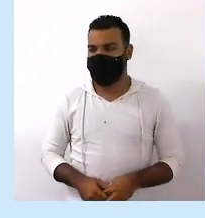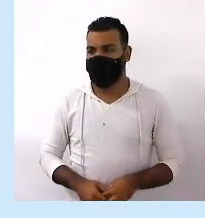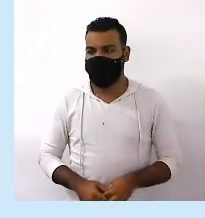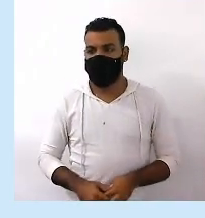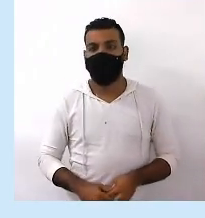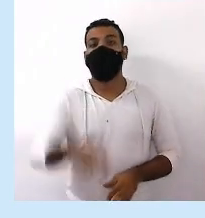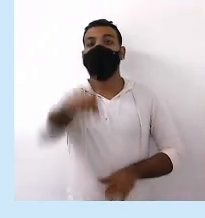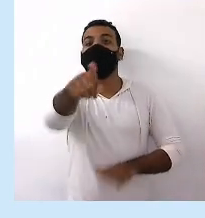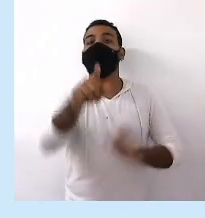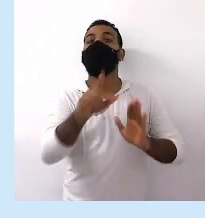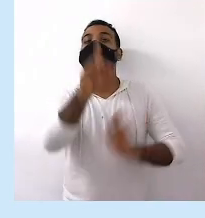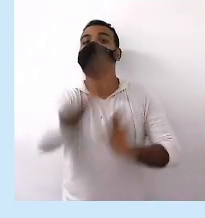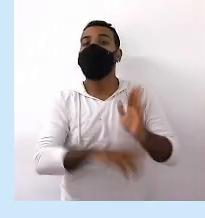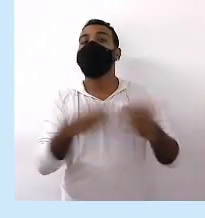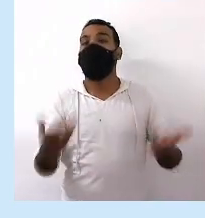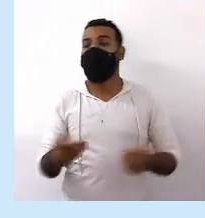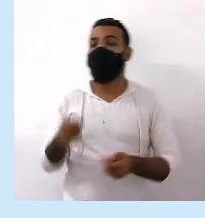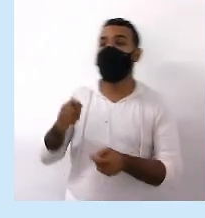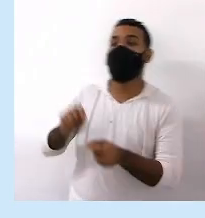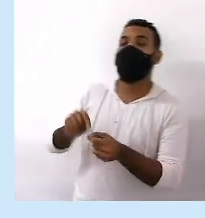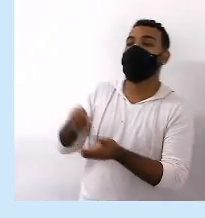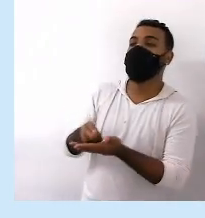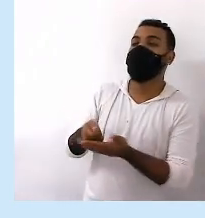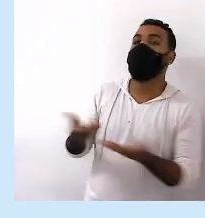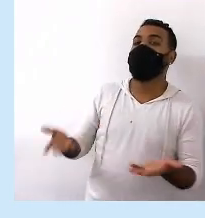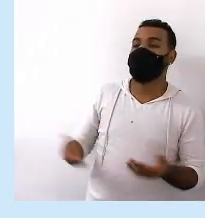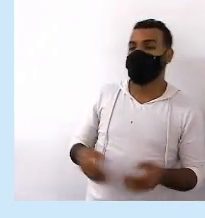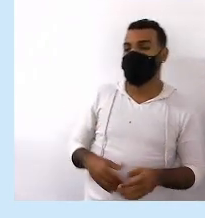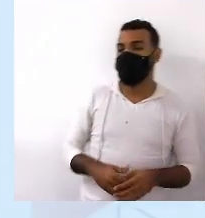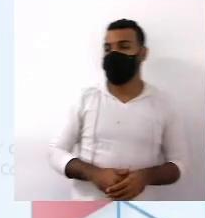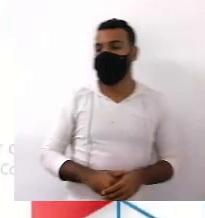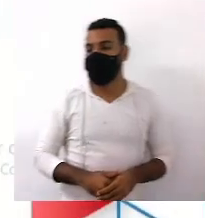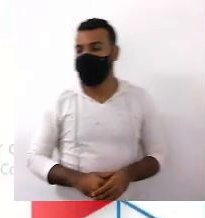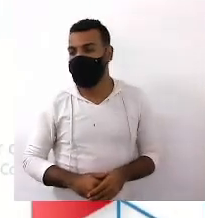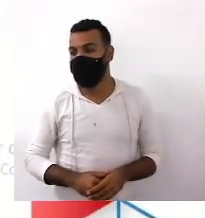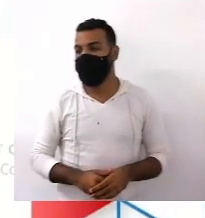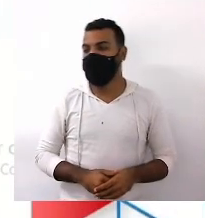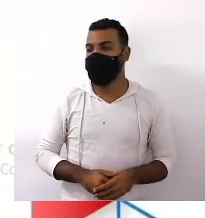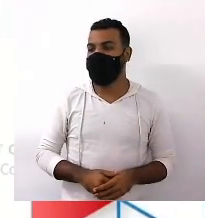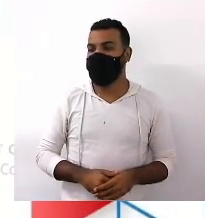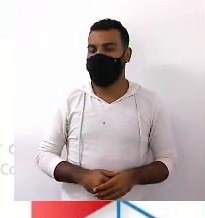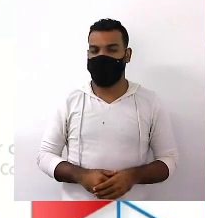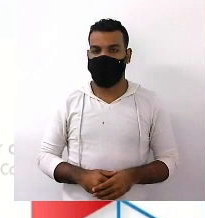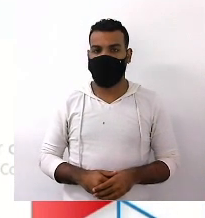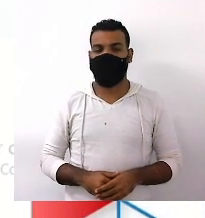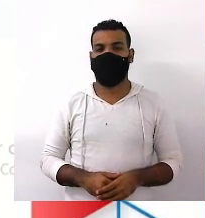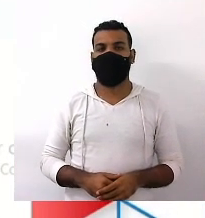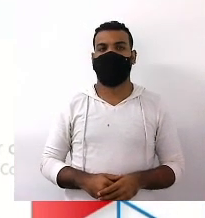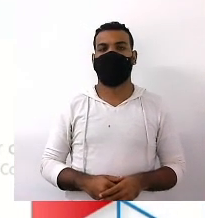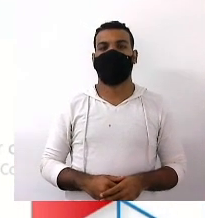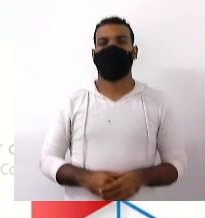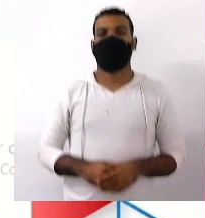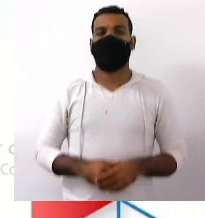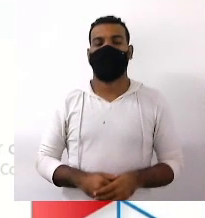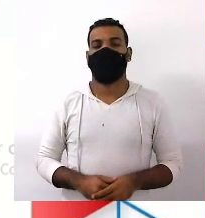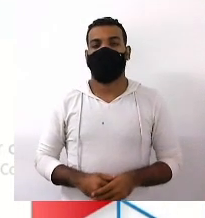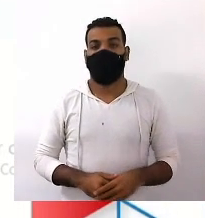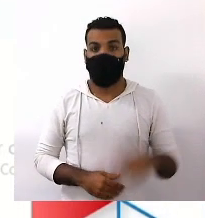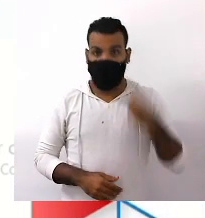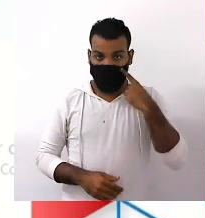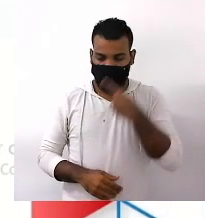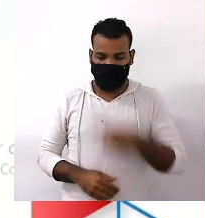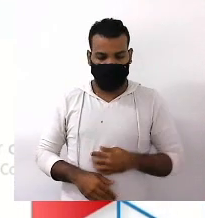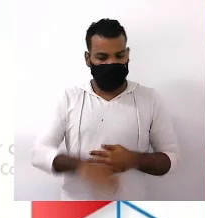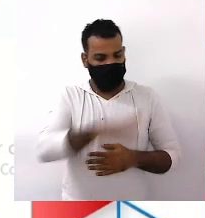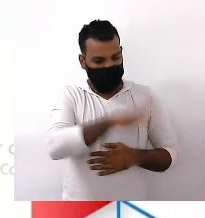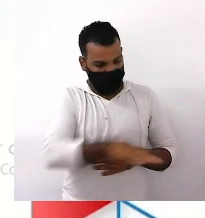Quais são os seus deveres Acompanhe comigo a leitura De um dos artigos do ECA Olha só Artigo 3 A criança e o